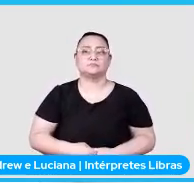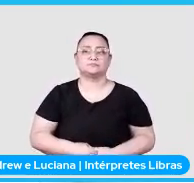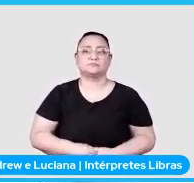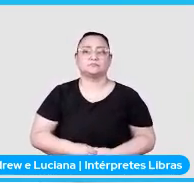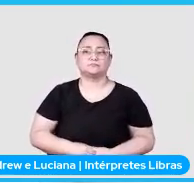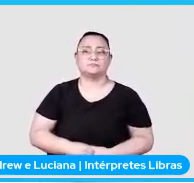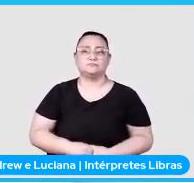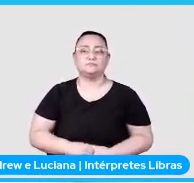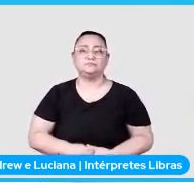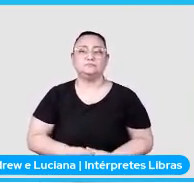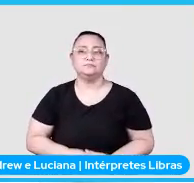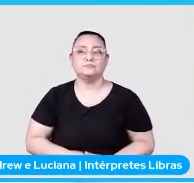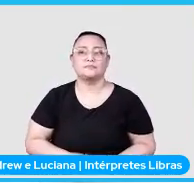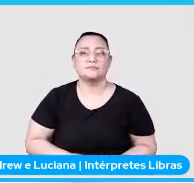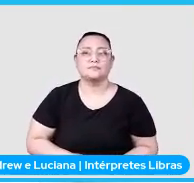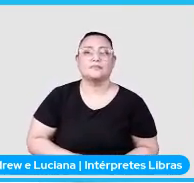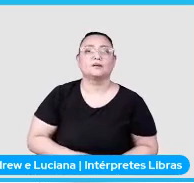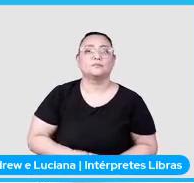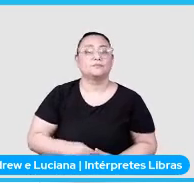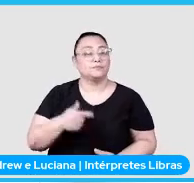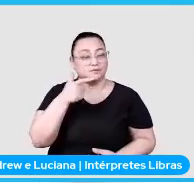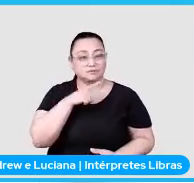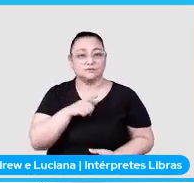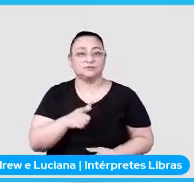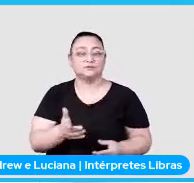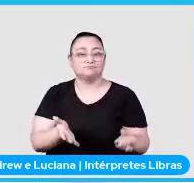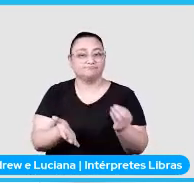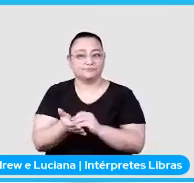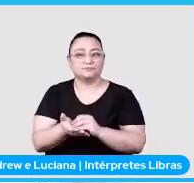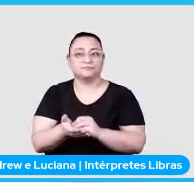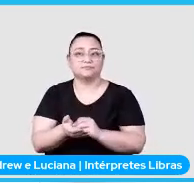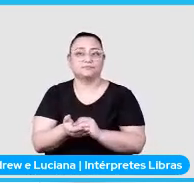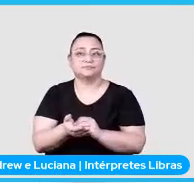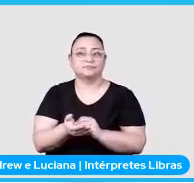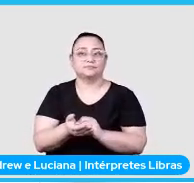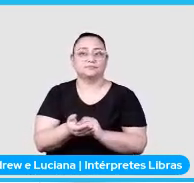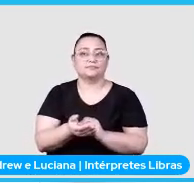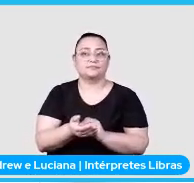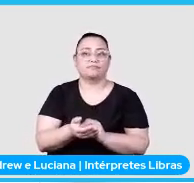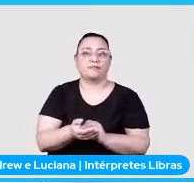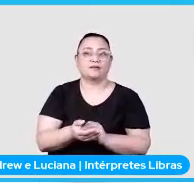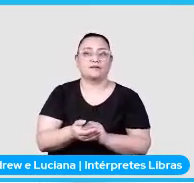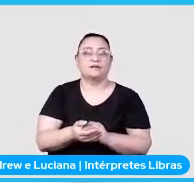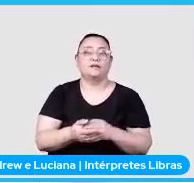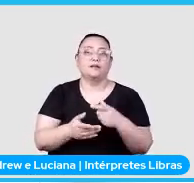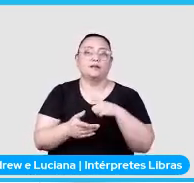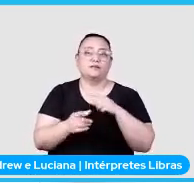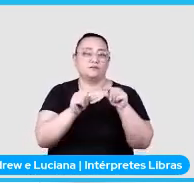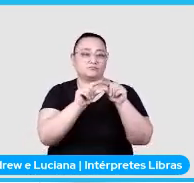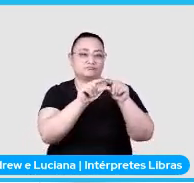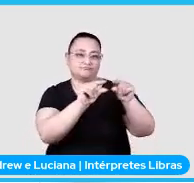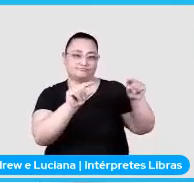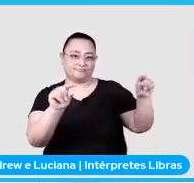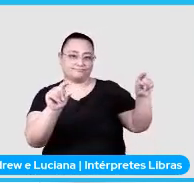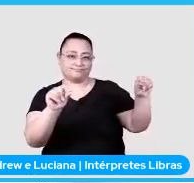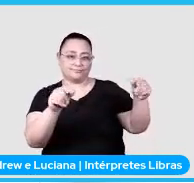Então, para eu poder instalar o Spider Moon, eu dou um pip install, Spider Moon Monitoring Validation,